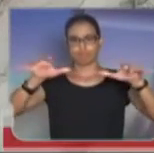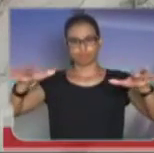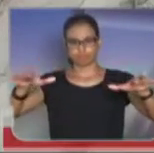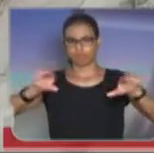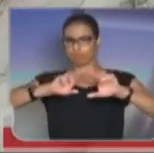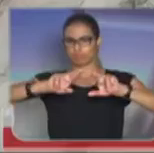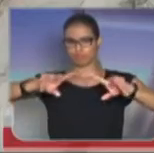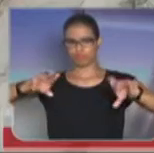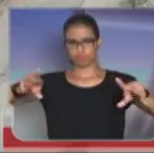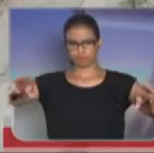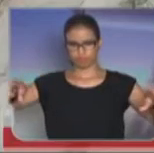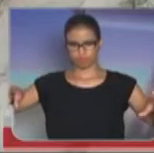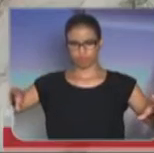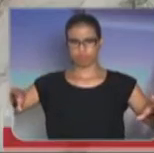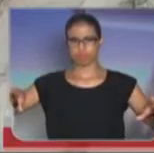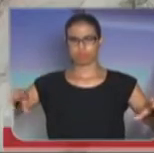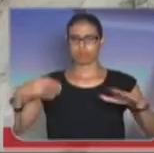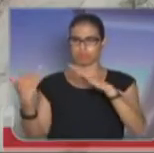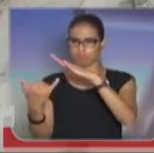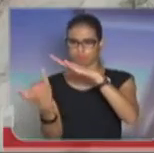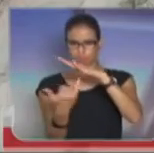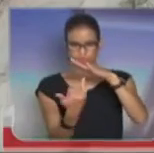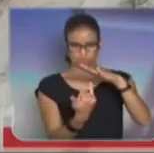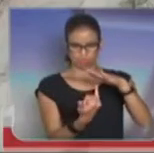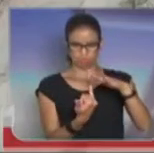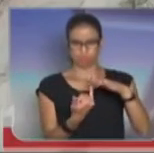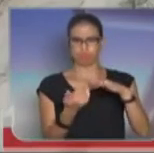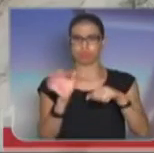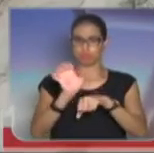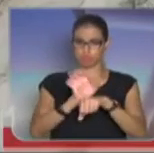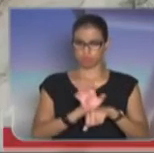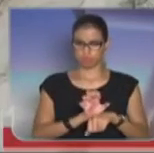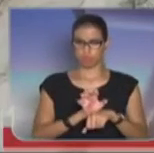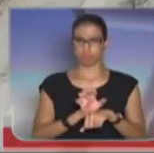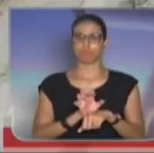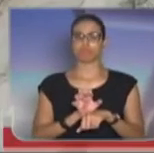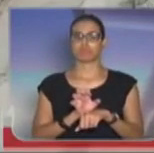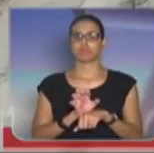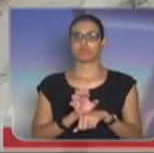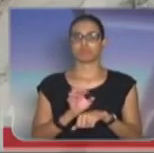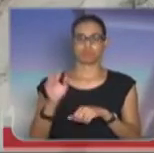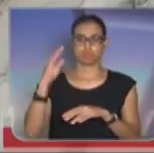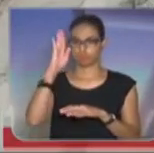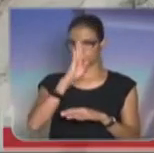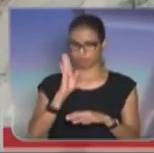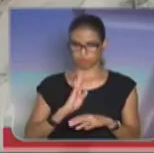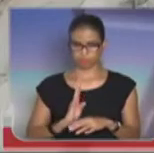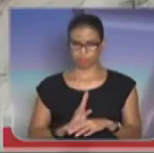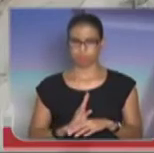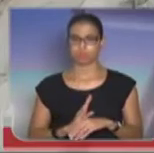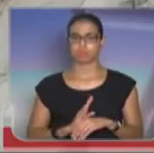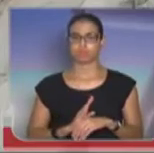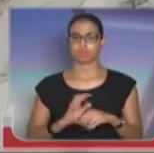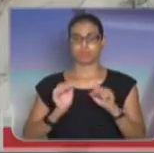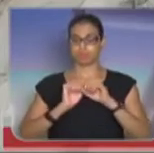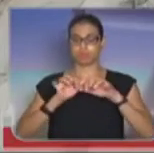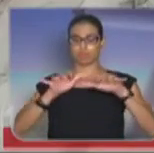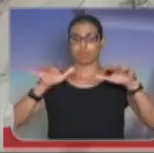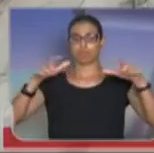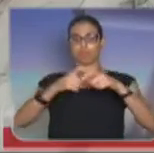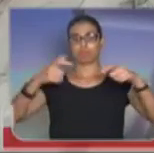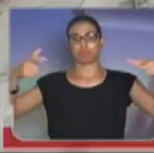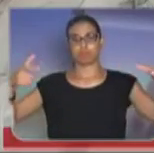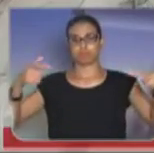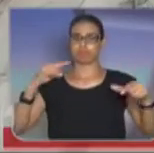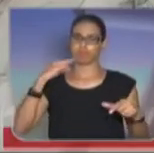em todas as instituições do Estado e todas as instituições nacionais. Isso se agiganta a cada dia. Então, senhor governador,